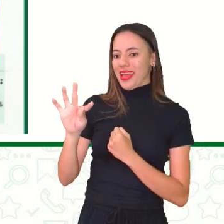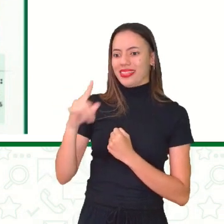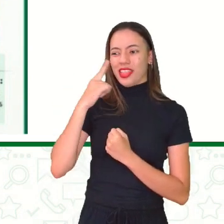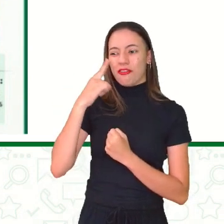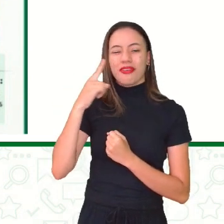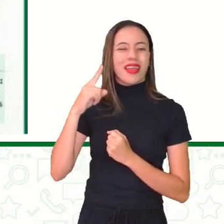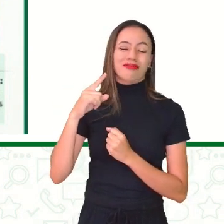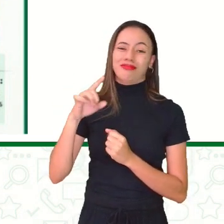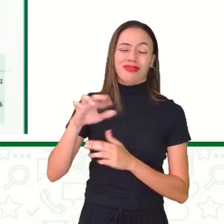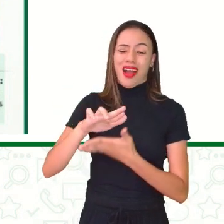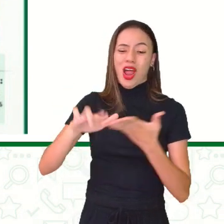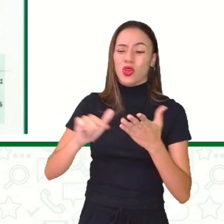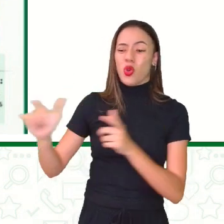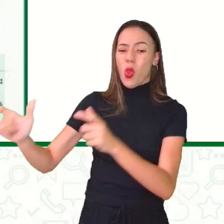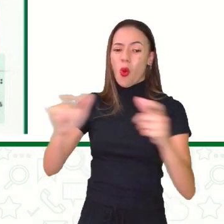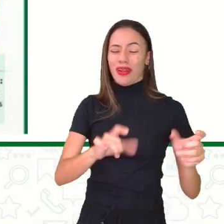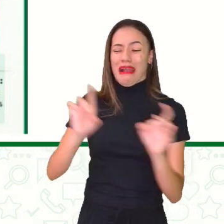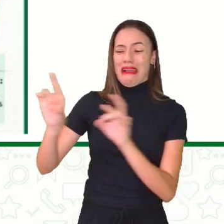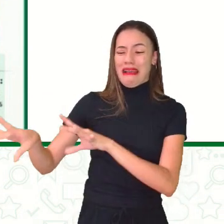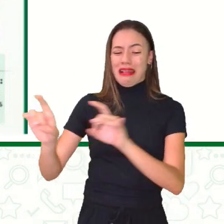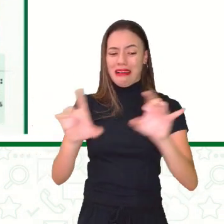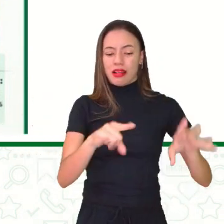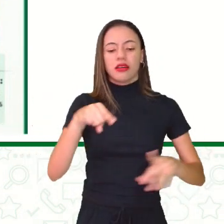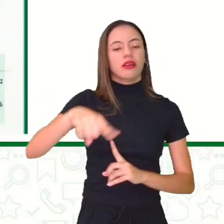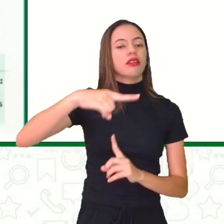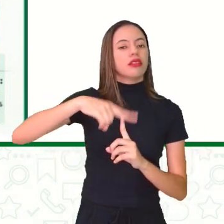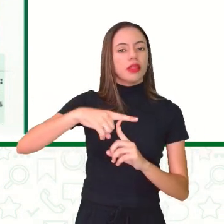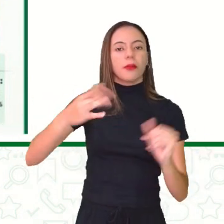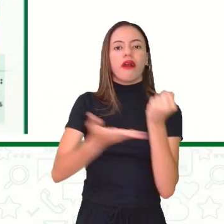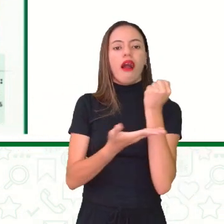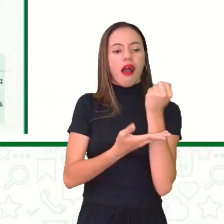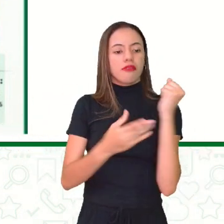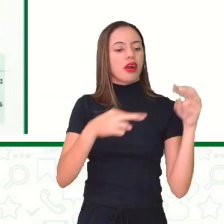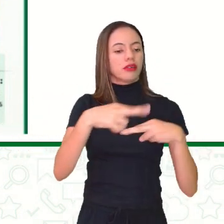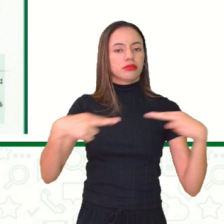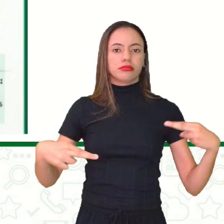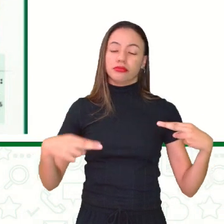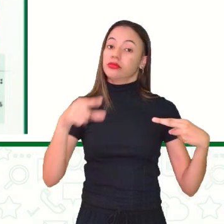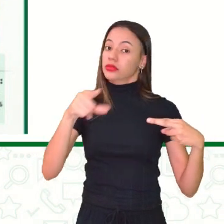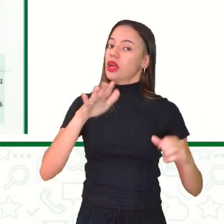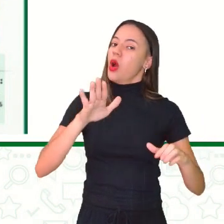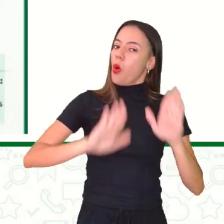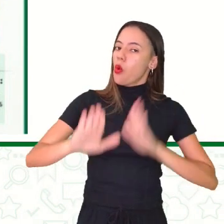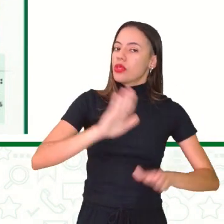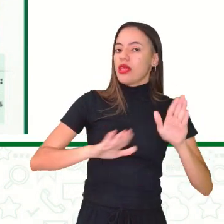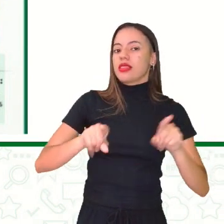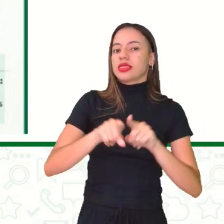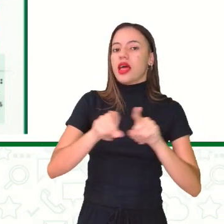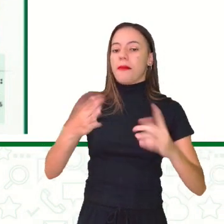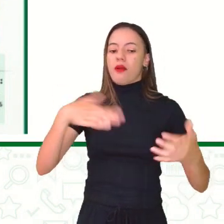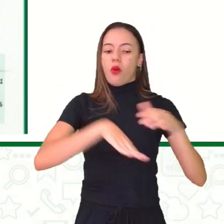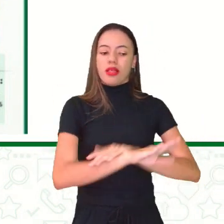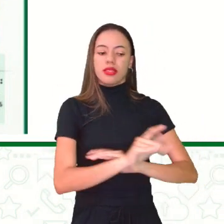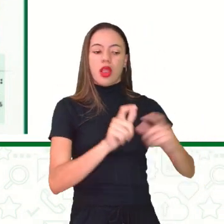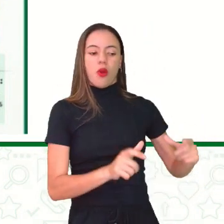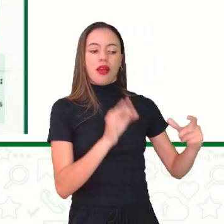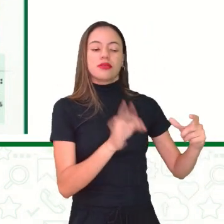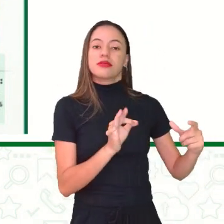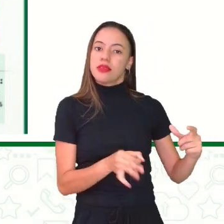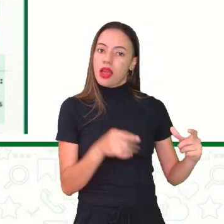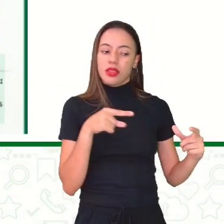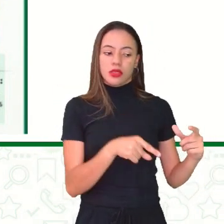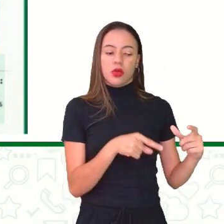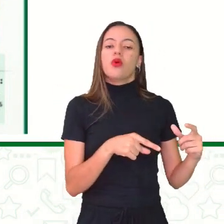quanto é lugar. Esse tipo de garrafa, ela se recicla. Então, tem que ter cuidado e guardar no local correto para também